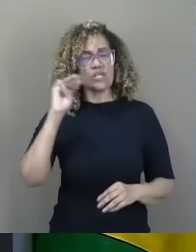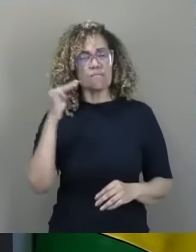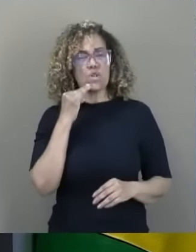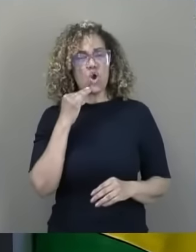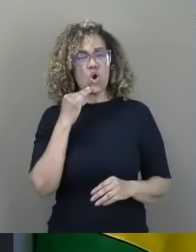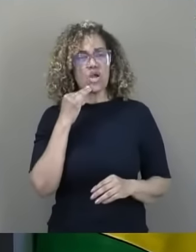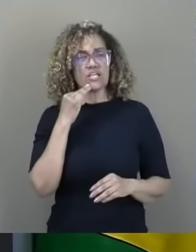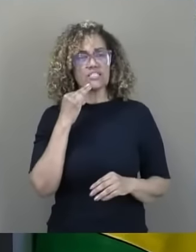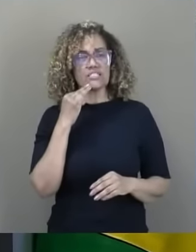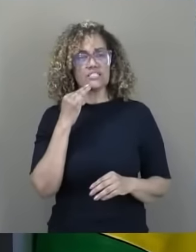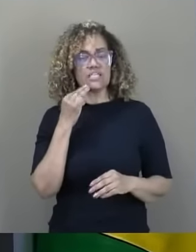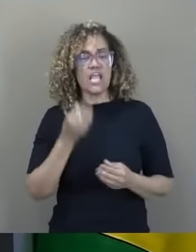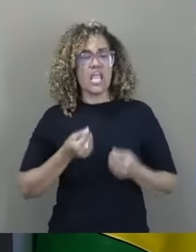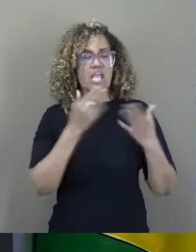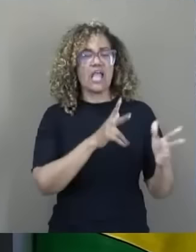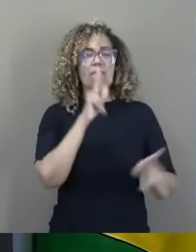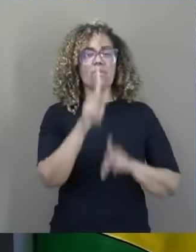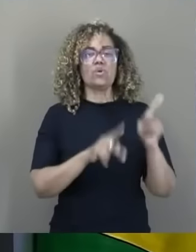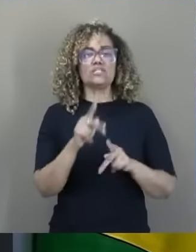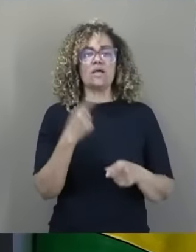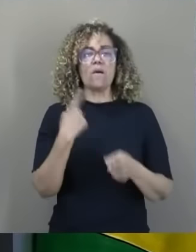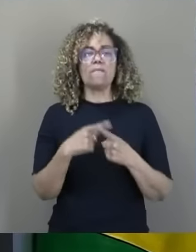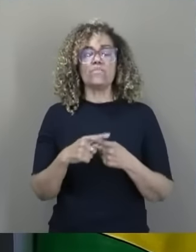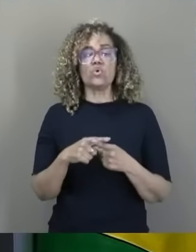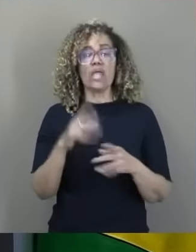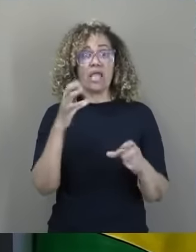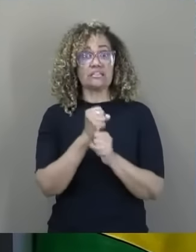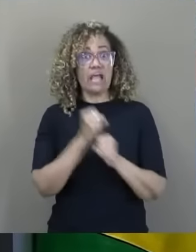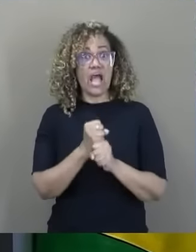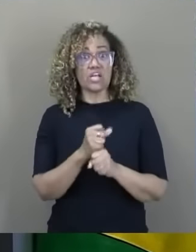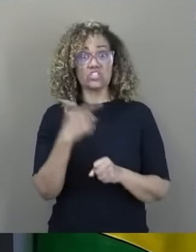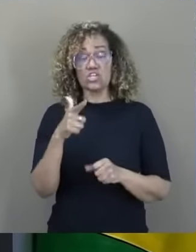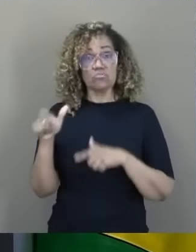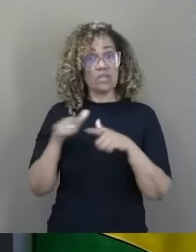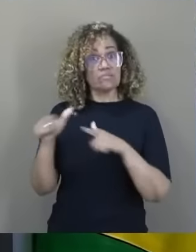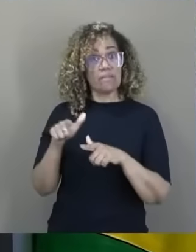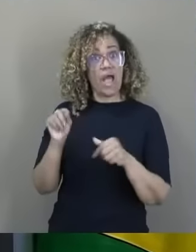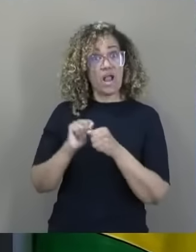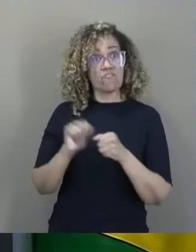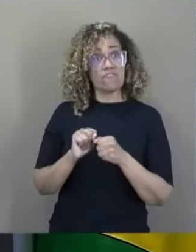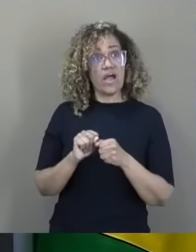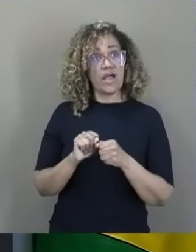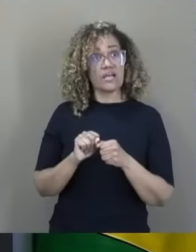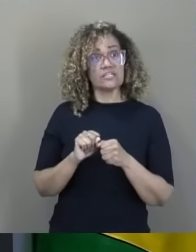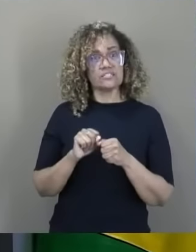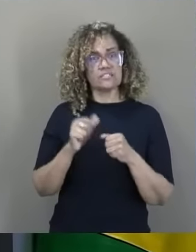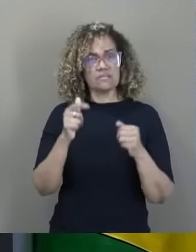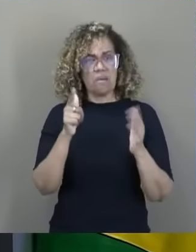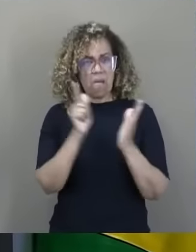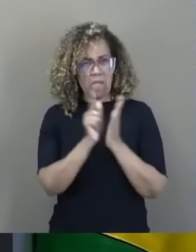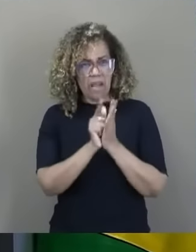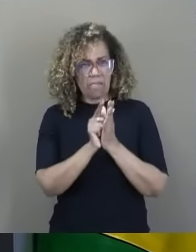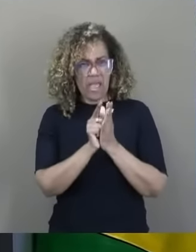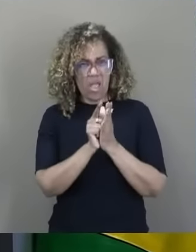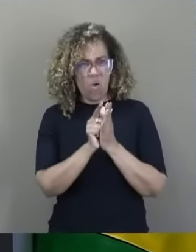e coloquei no bolso da população. Porque se cobra uma taxa que não tem prestação de serviço, que você faz ela online. Aqui é papel verde, moeda, ridículo,